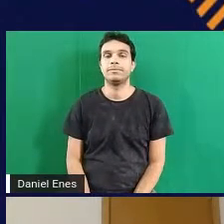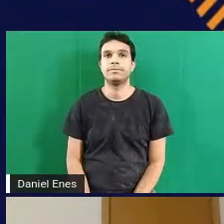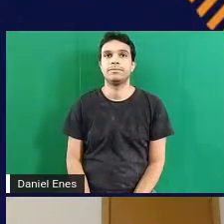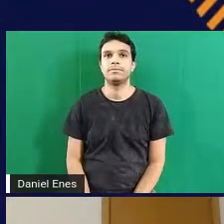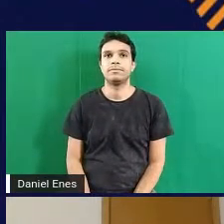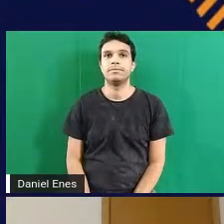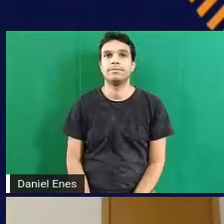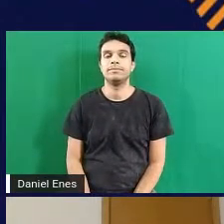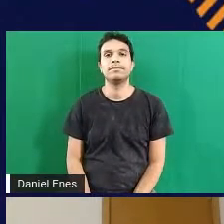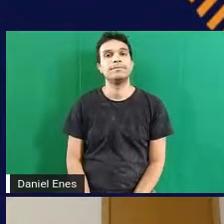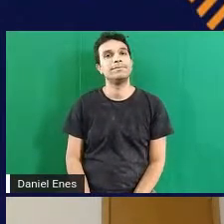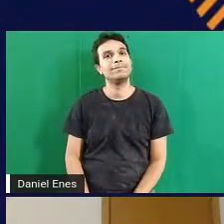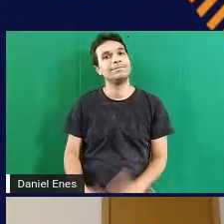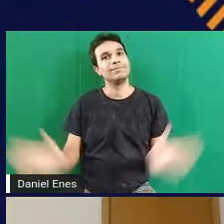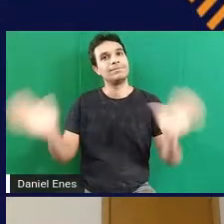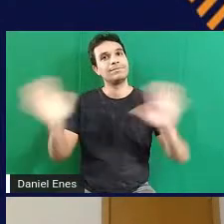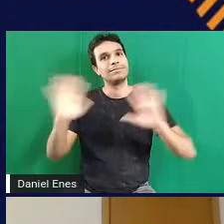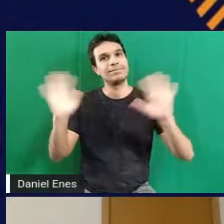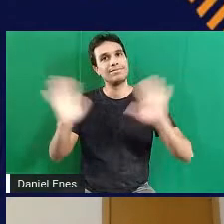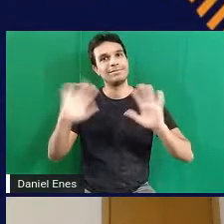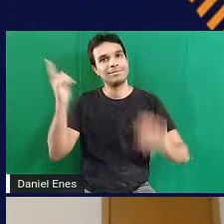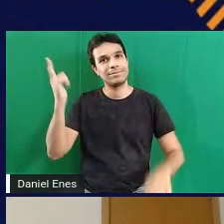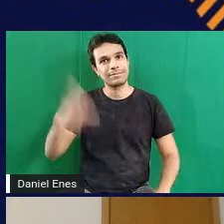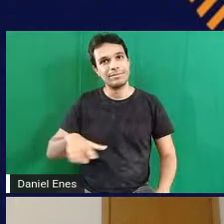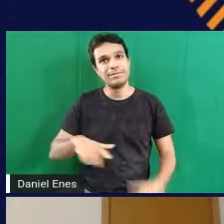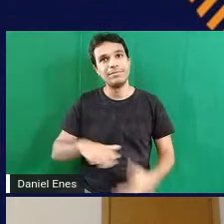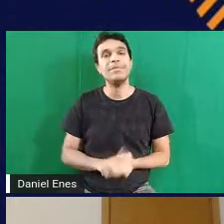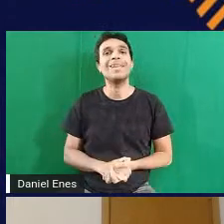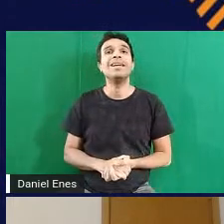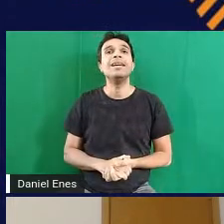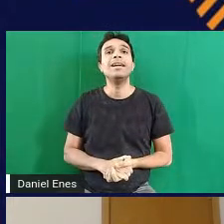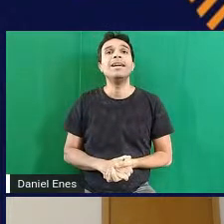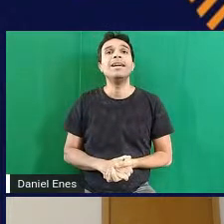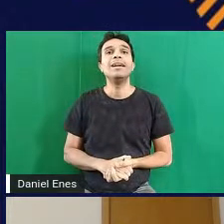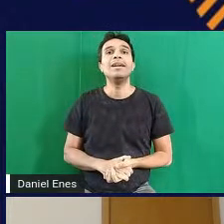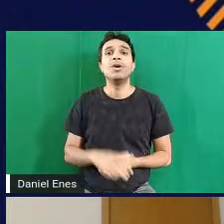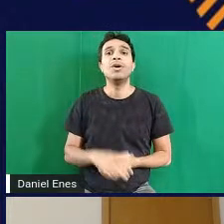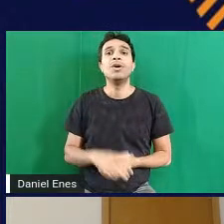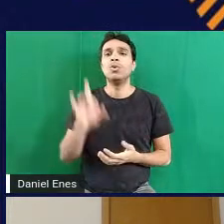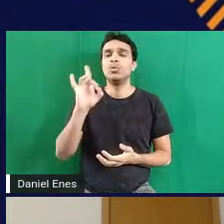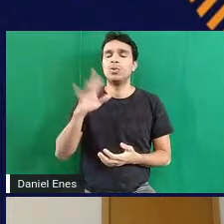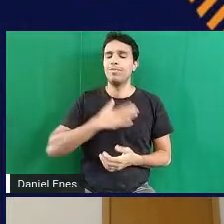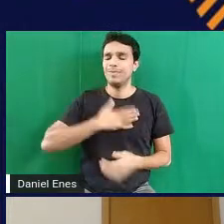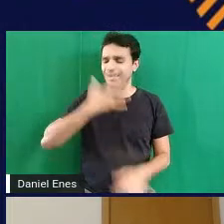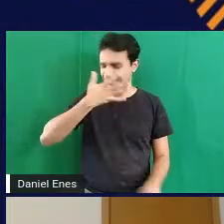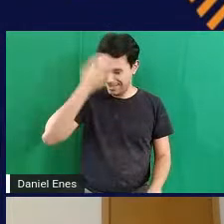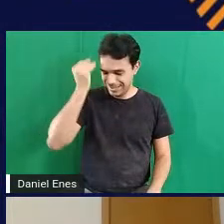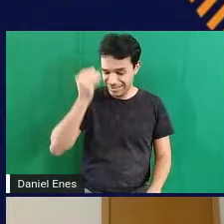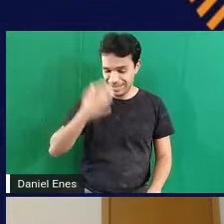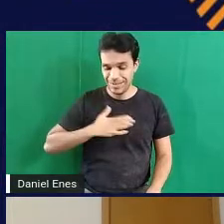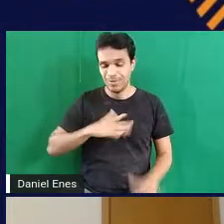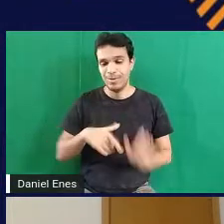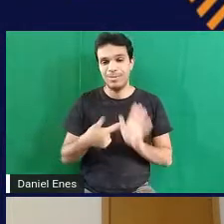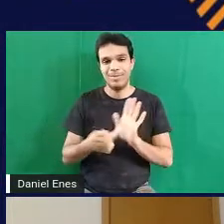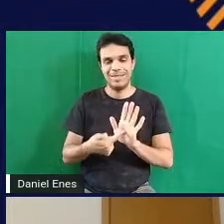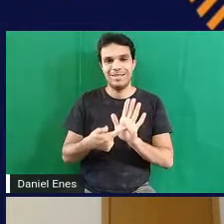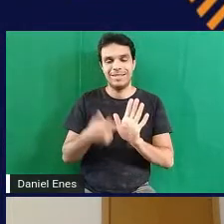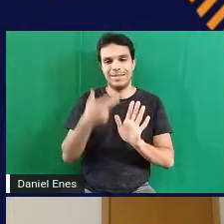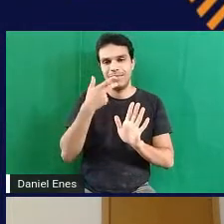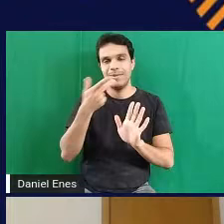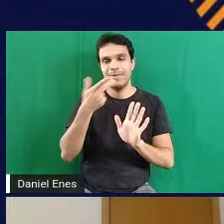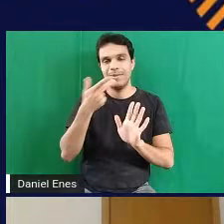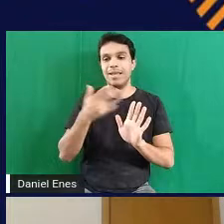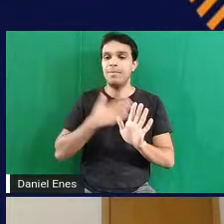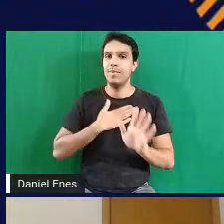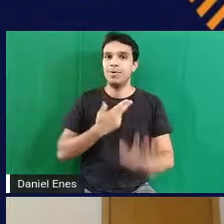Olá, mais uma vez. Só uma coisa que eu esqueci de falar quando me apresentei. Eu falei que meu nome é Caroline,